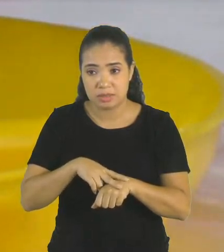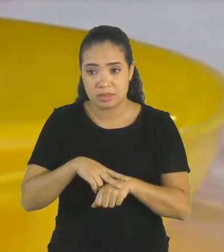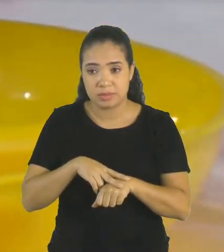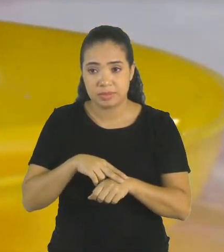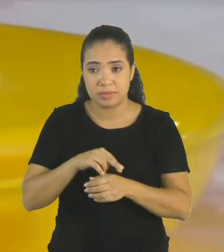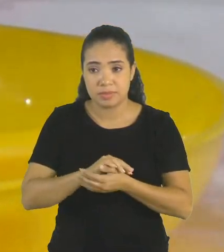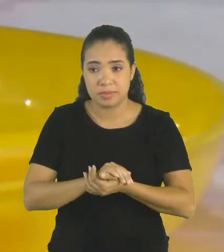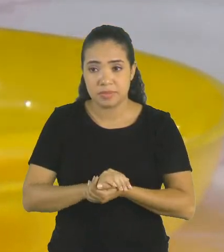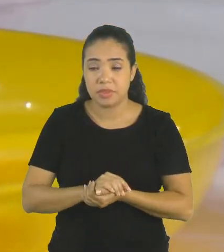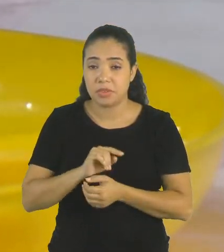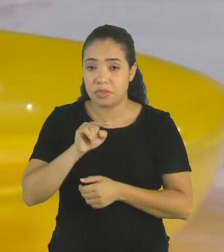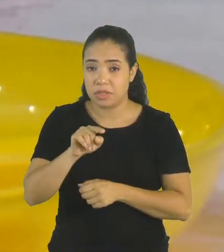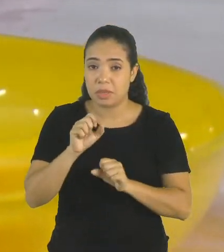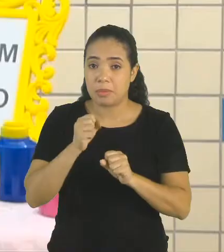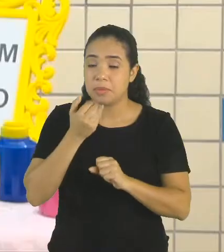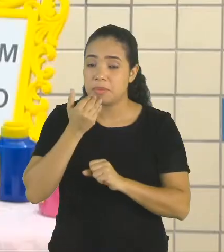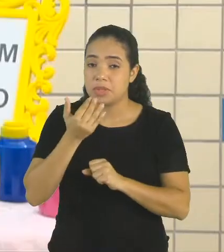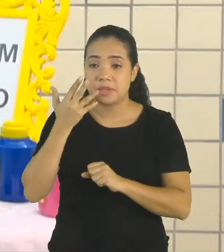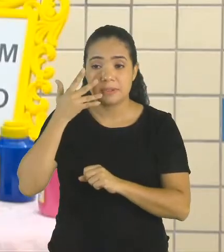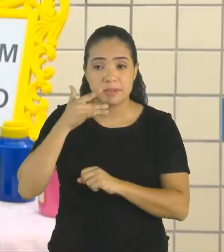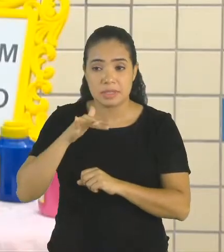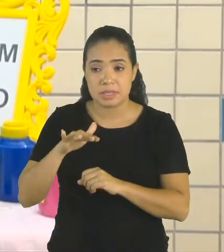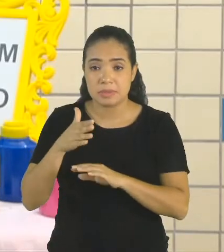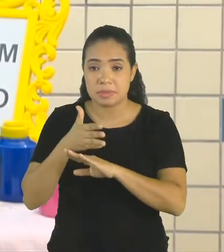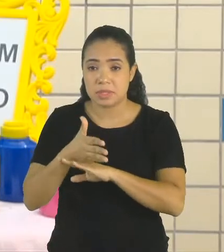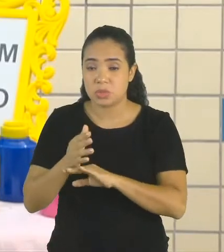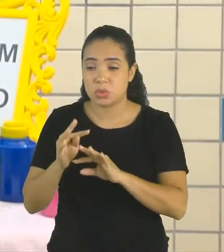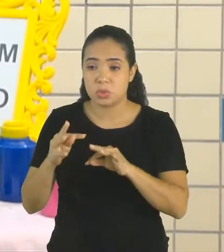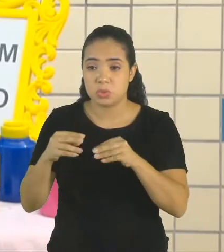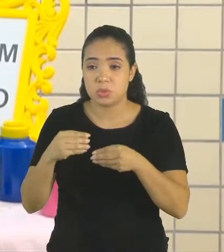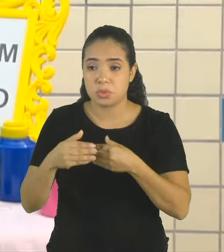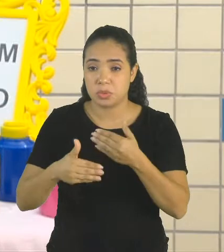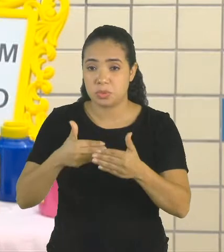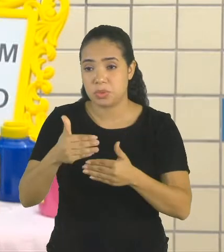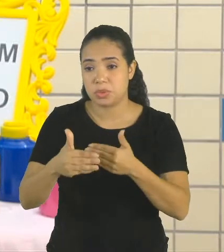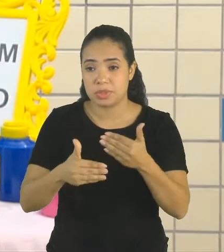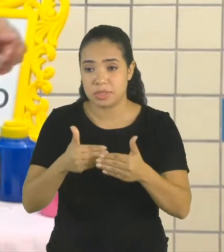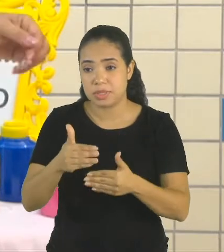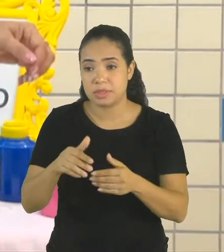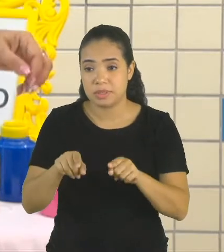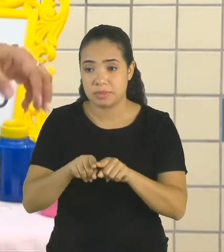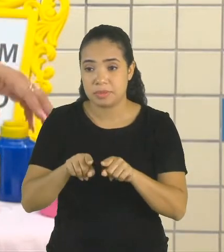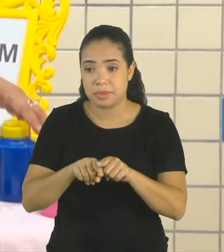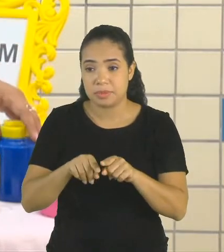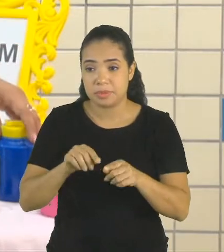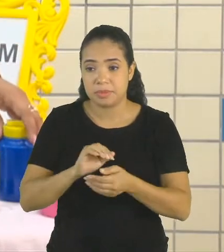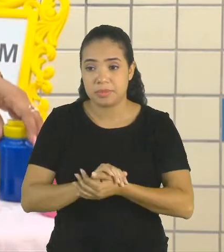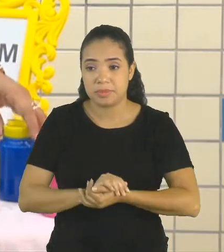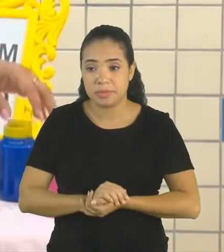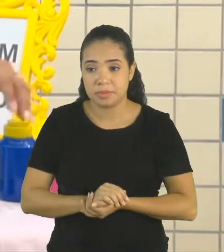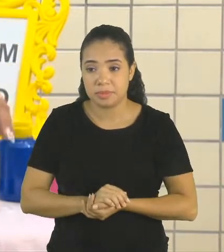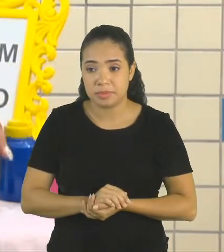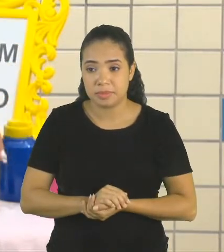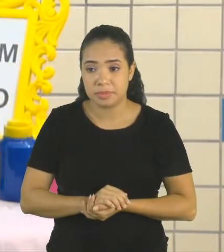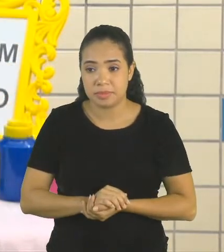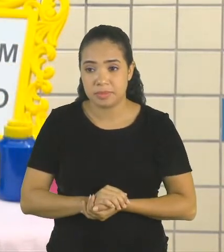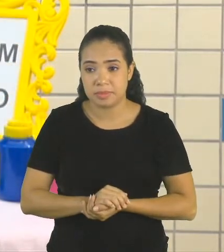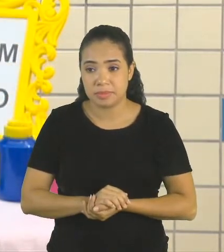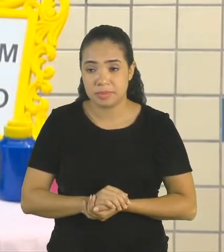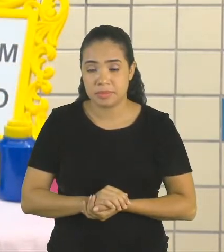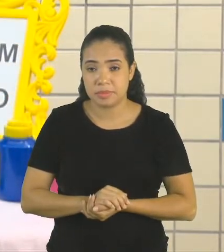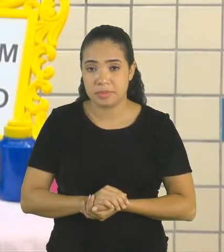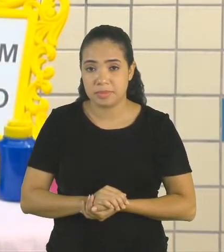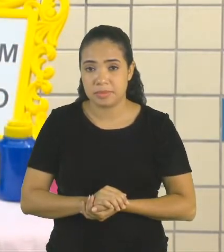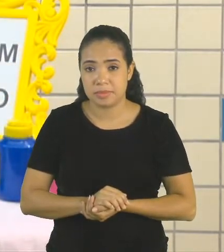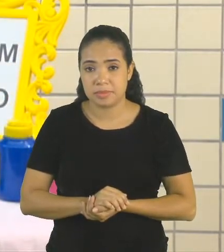Você pode pedir que a sua criança participe de todo o processo. Vamos colocar aqui a tinta